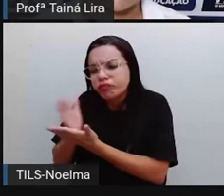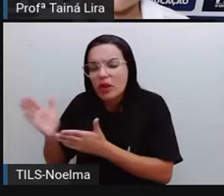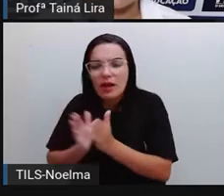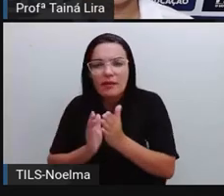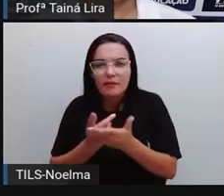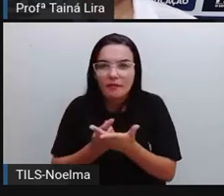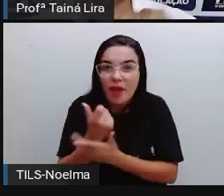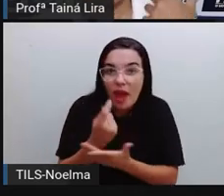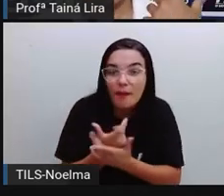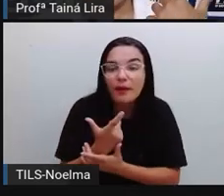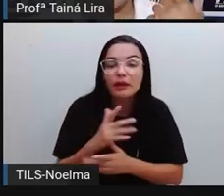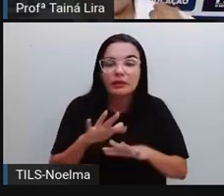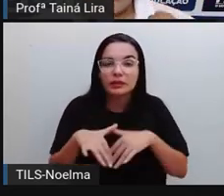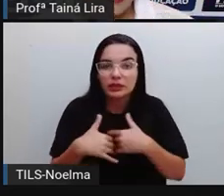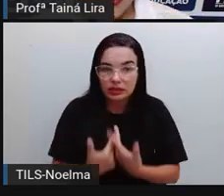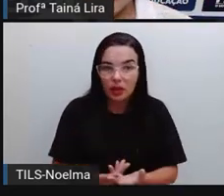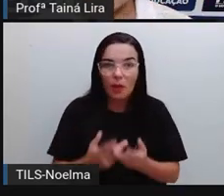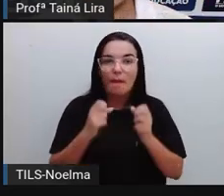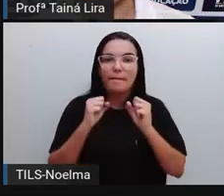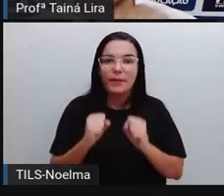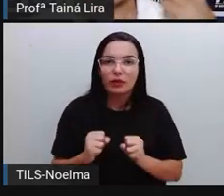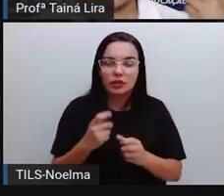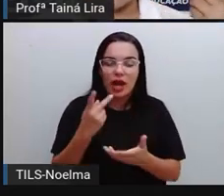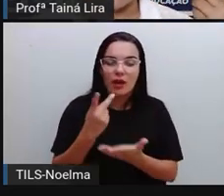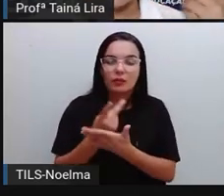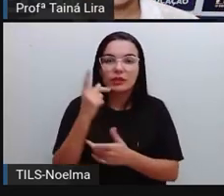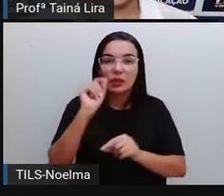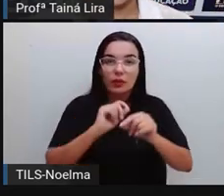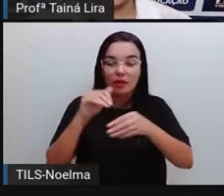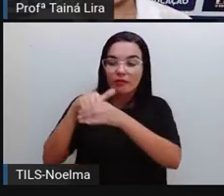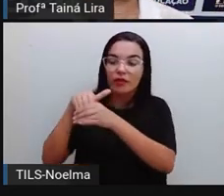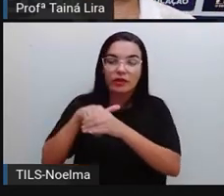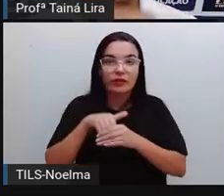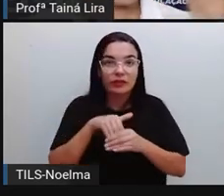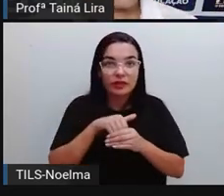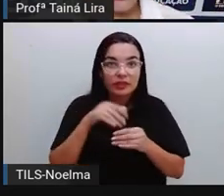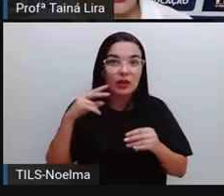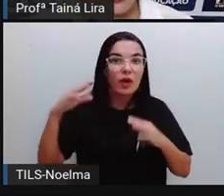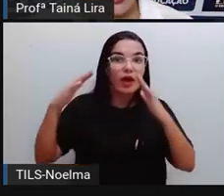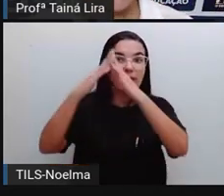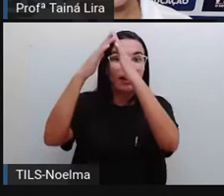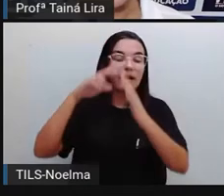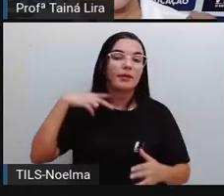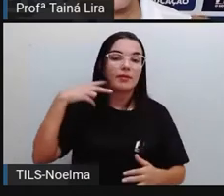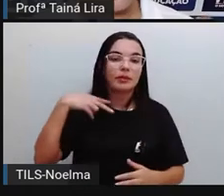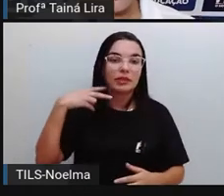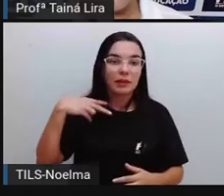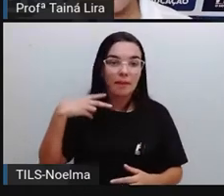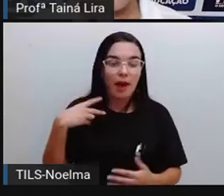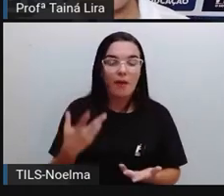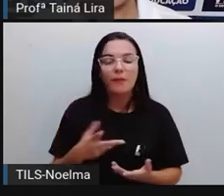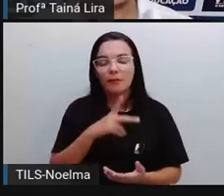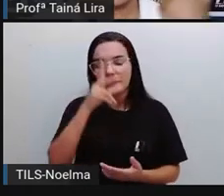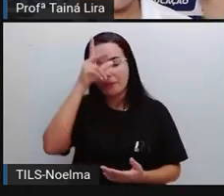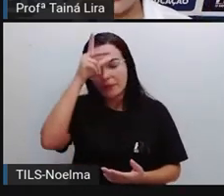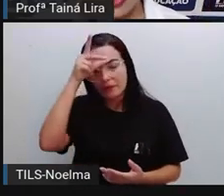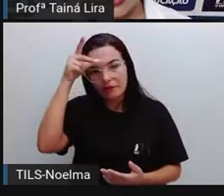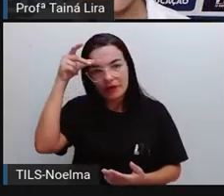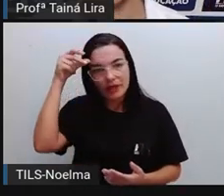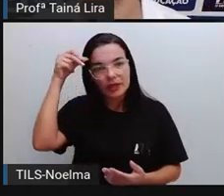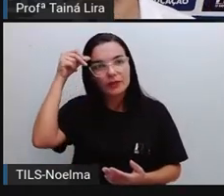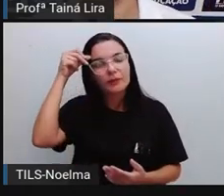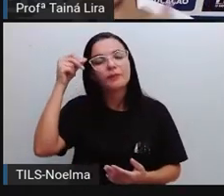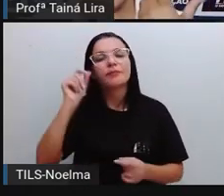coisa assim, então, passa por votação na Câmara Municipal, no caso do prefeito, após as